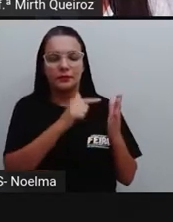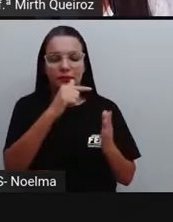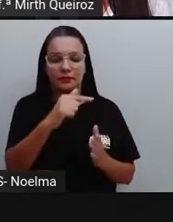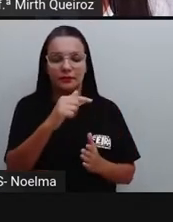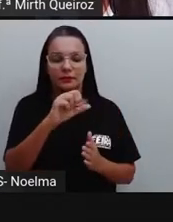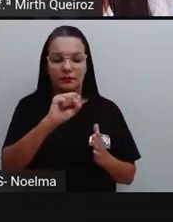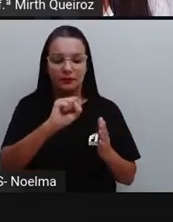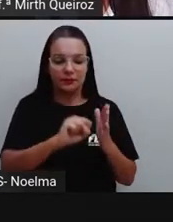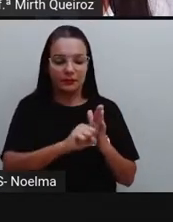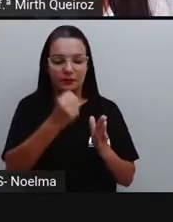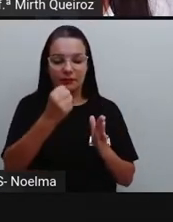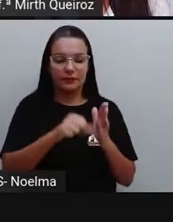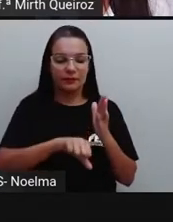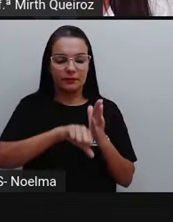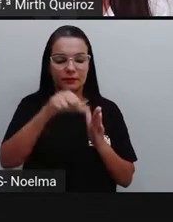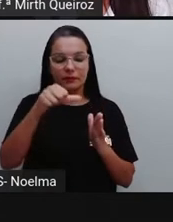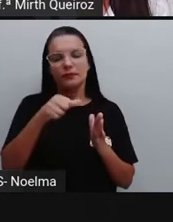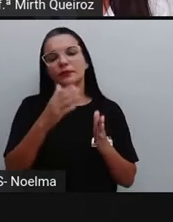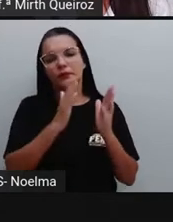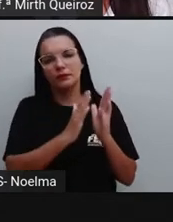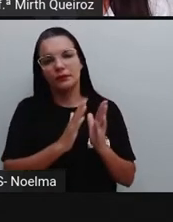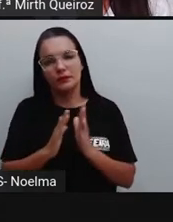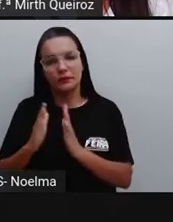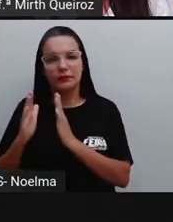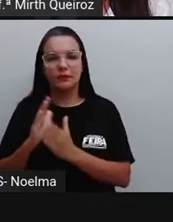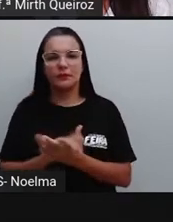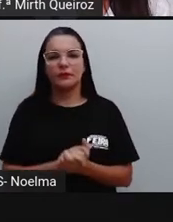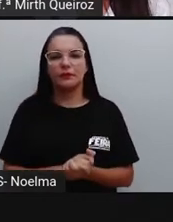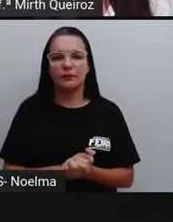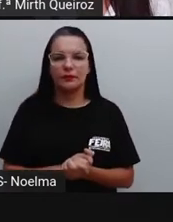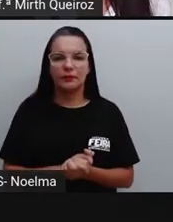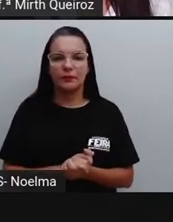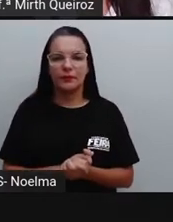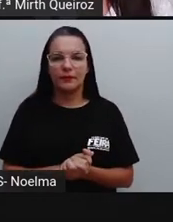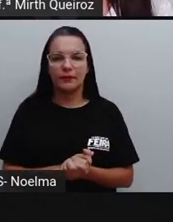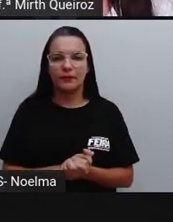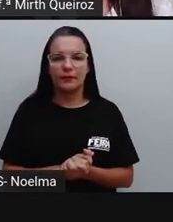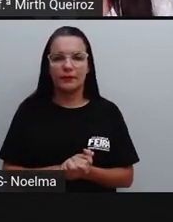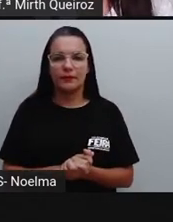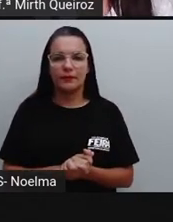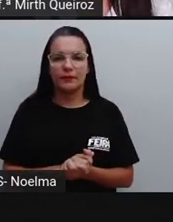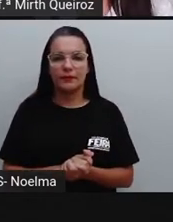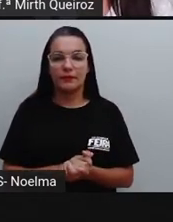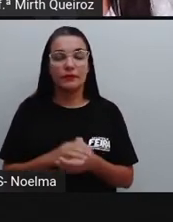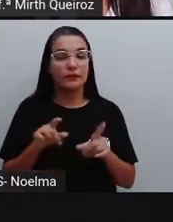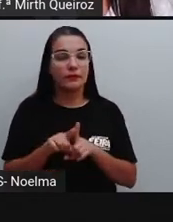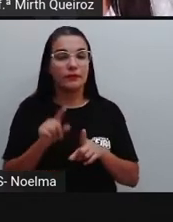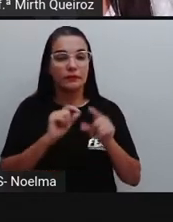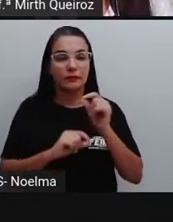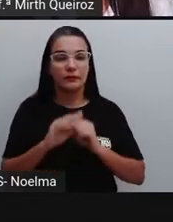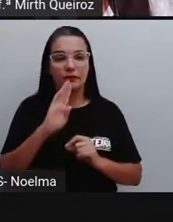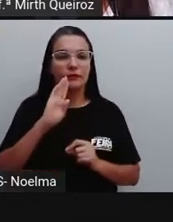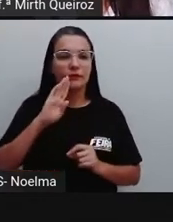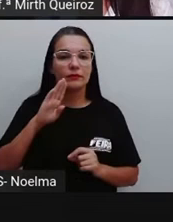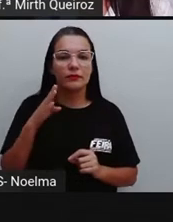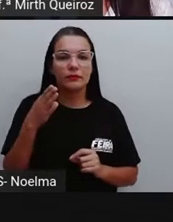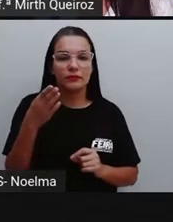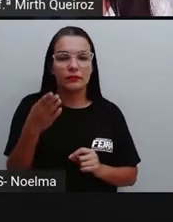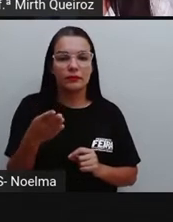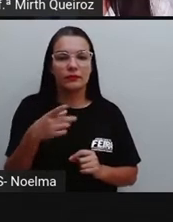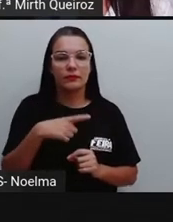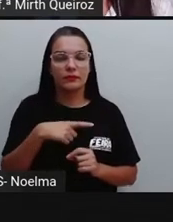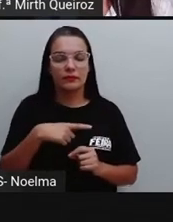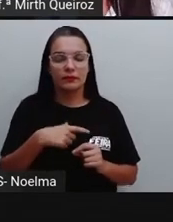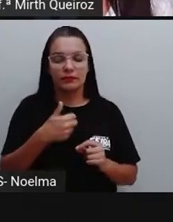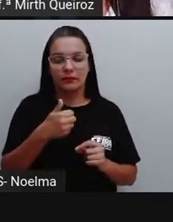nós vamos ter a unidade de milhão, dezena de milhão, centena de milhão. E na classe dos bilhões, a gente vai ter os numerais de